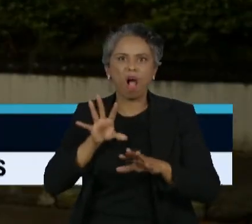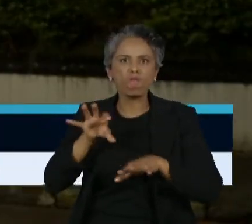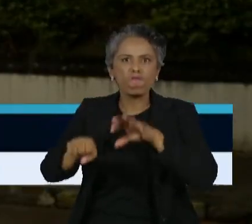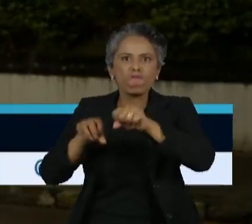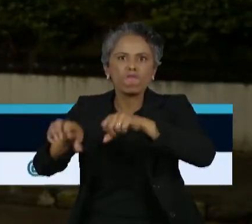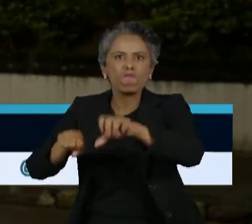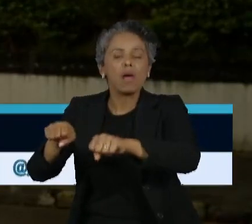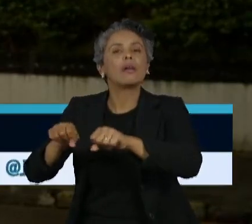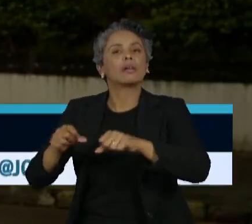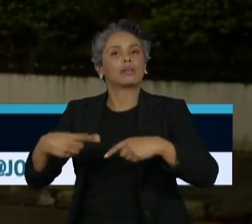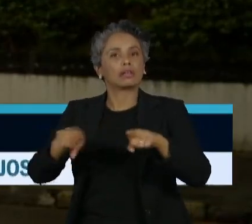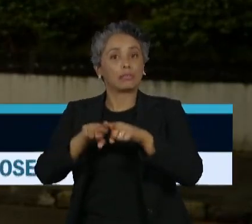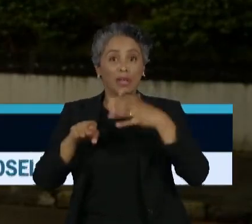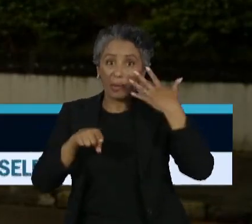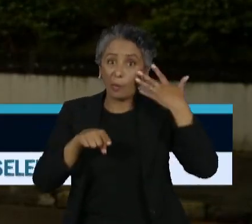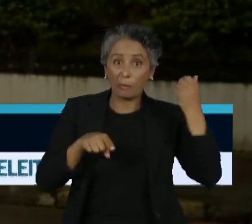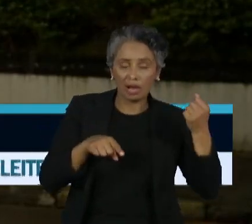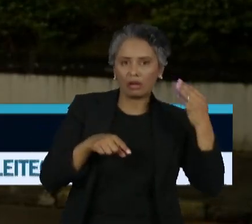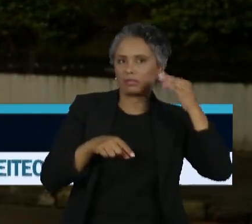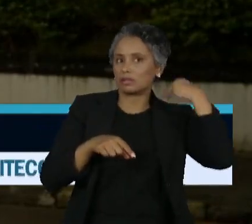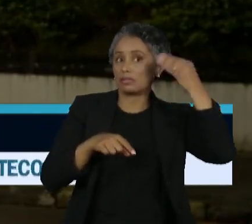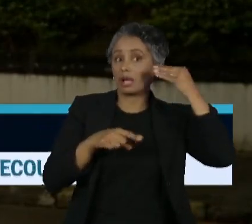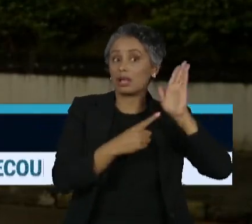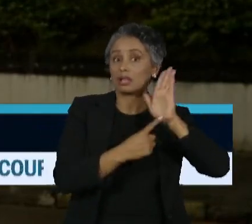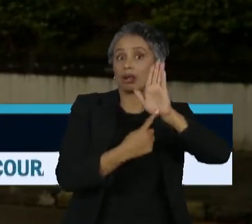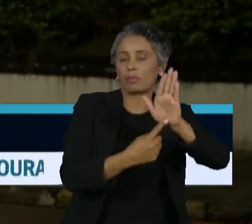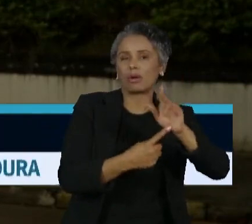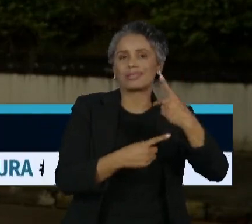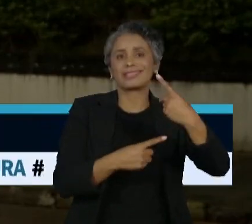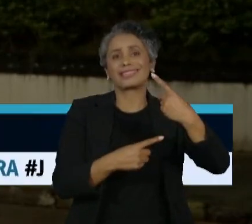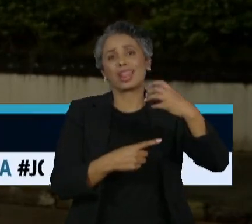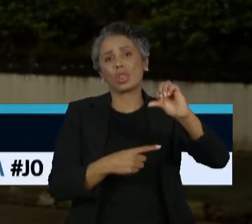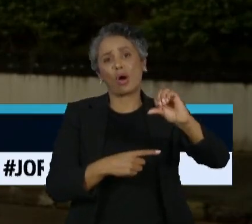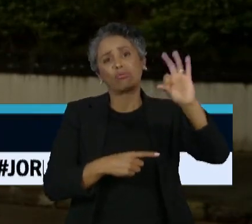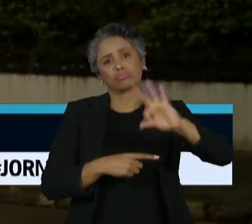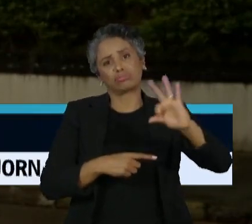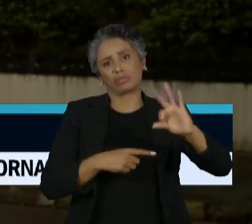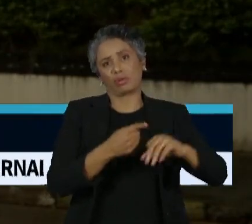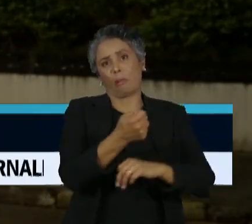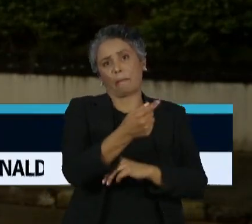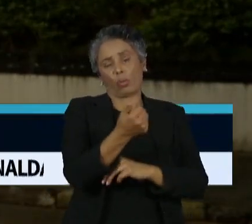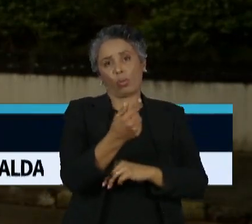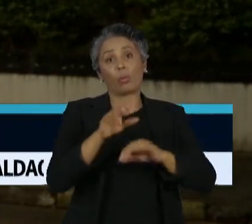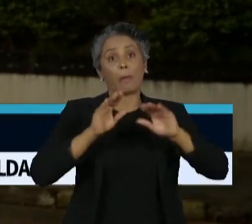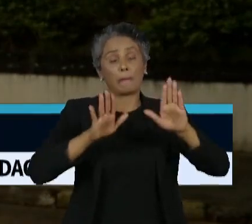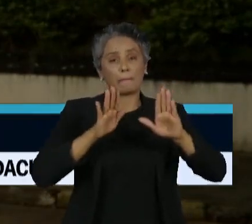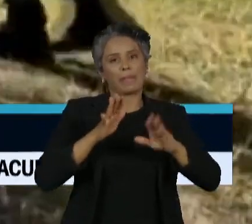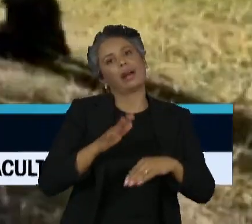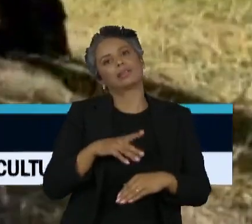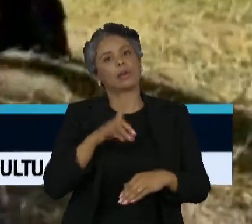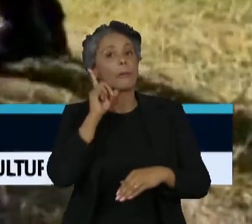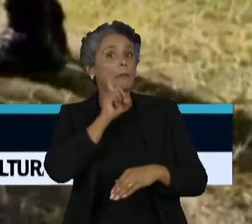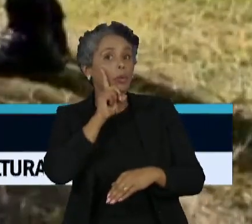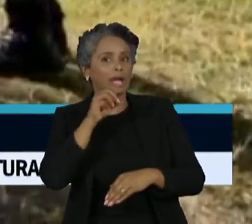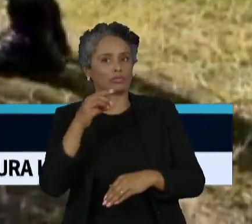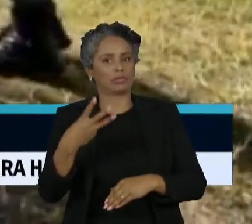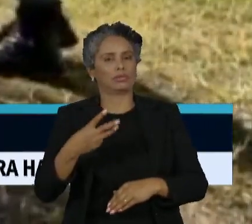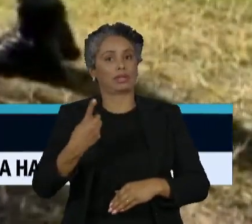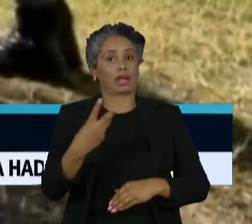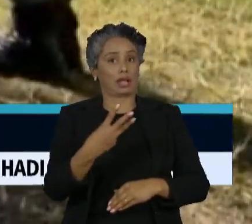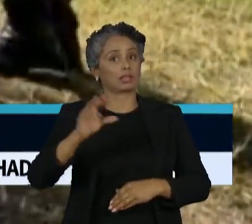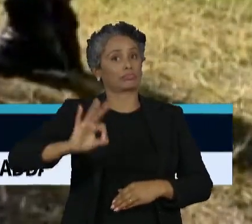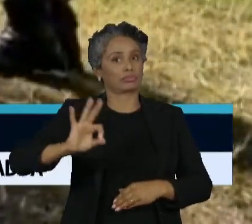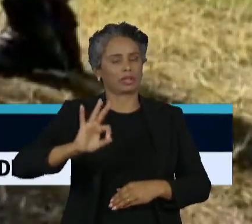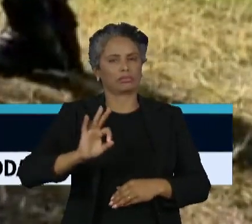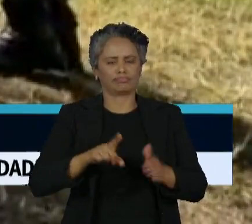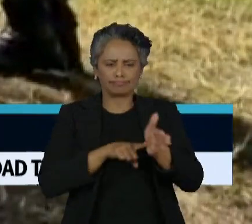brancos, a experiência atingiu quase 19% e entre os pardos, cerca de 13%. A pesquisa aponta